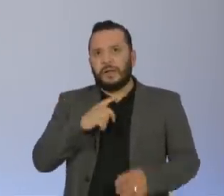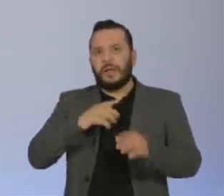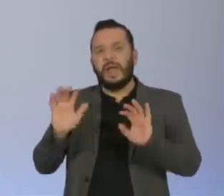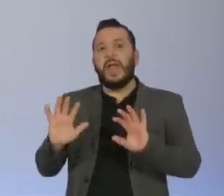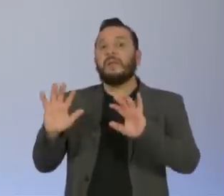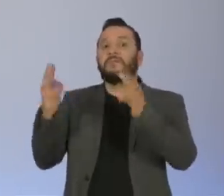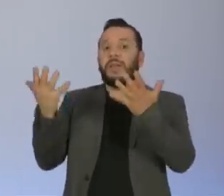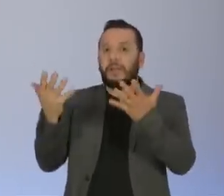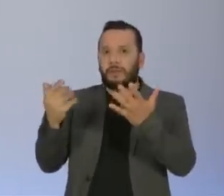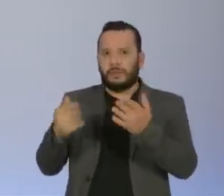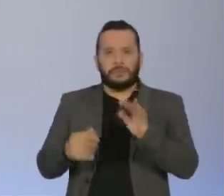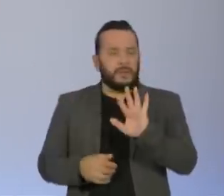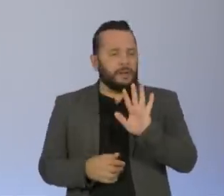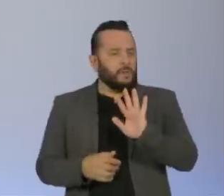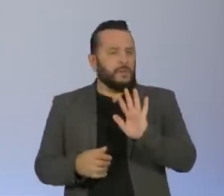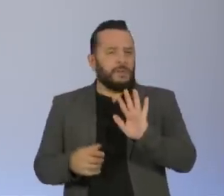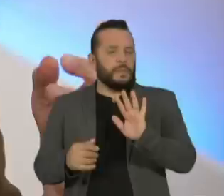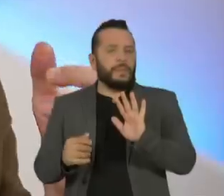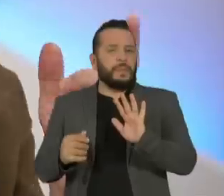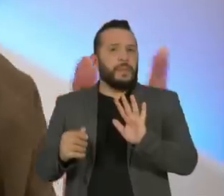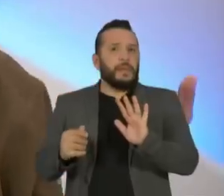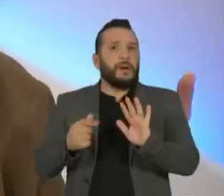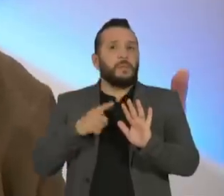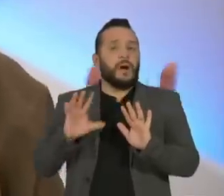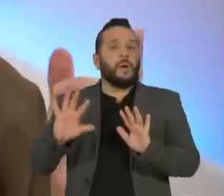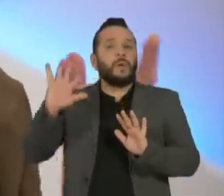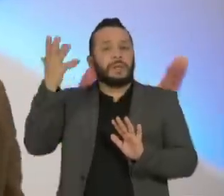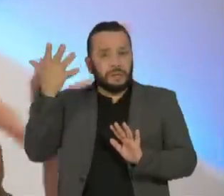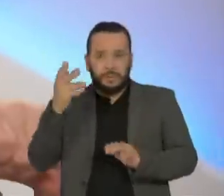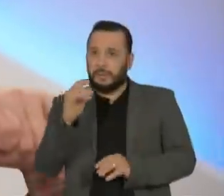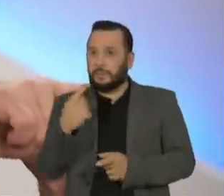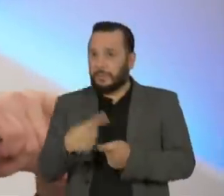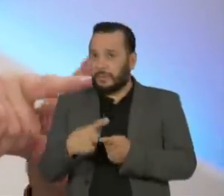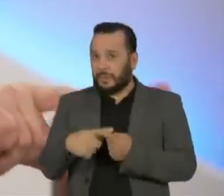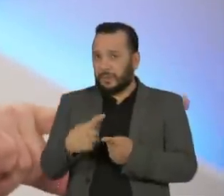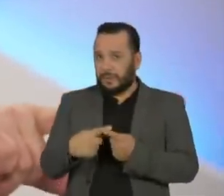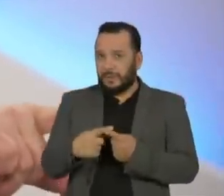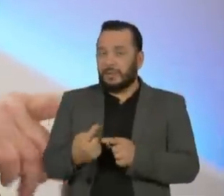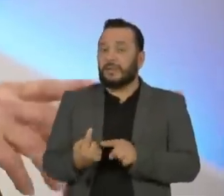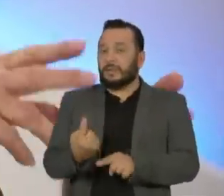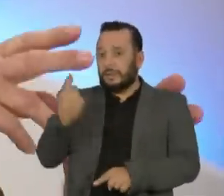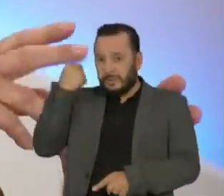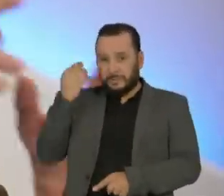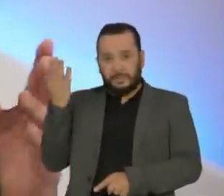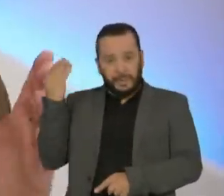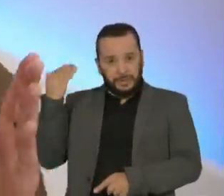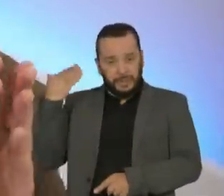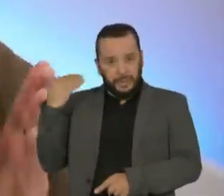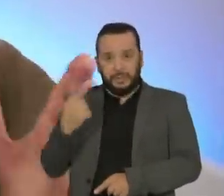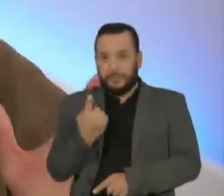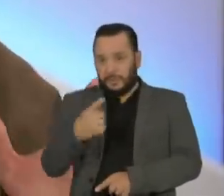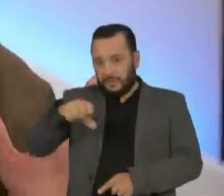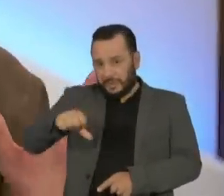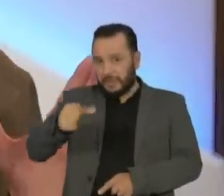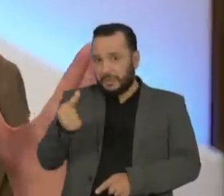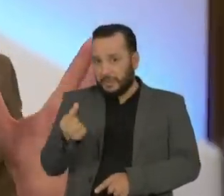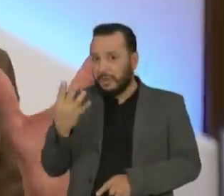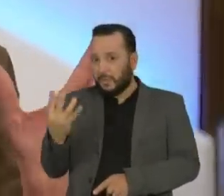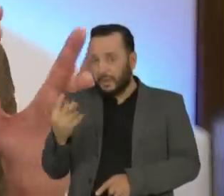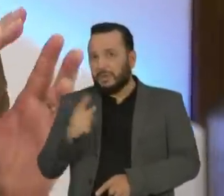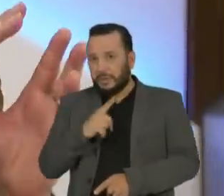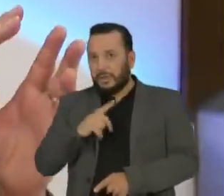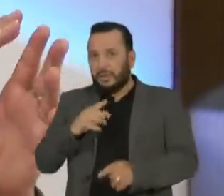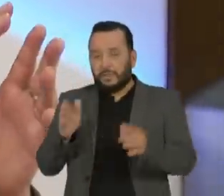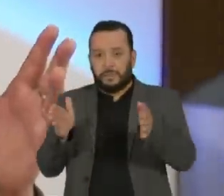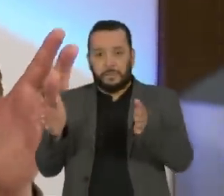Gente, um Eu estou falando um evento justamente porque eu estava dizendo que naquele exato momento, e por um período muito curto,